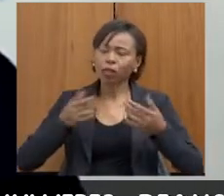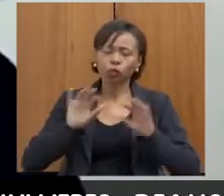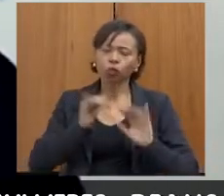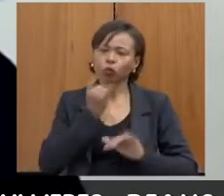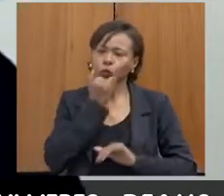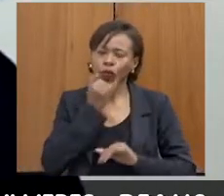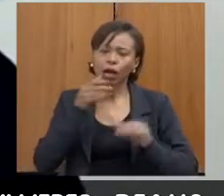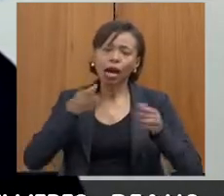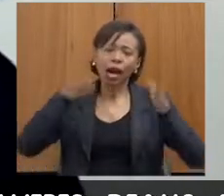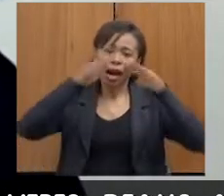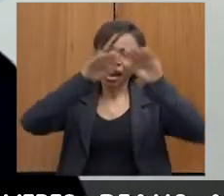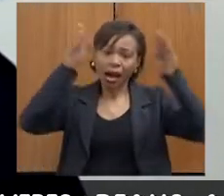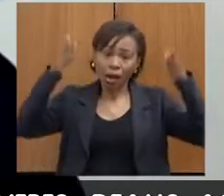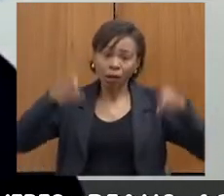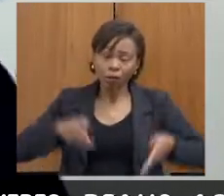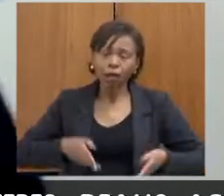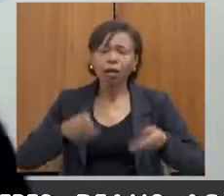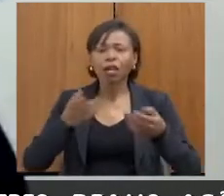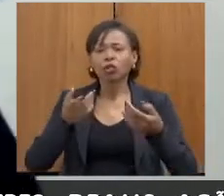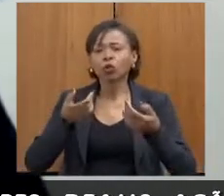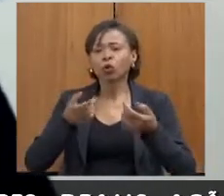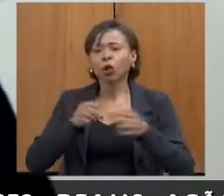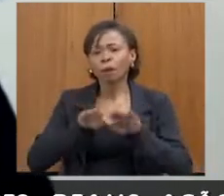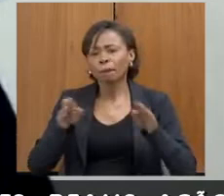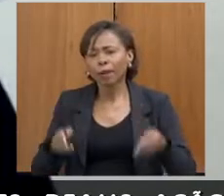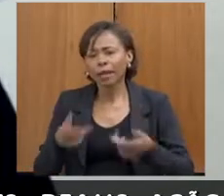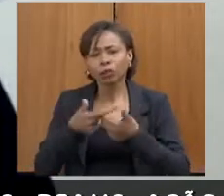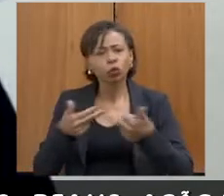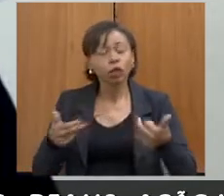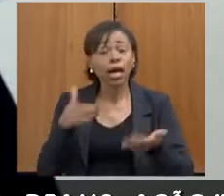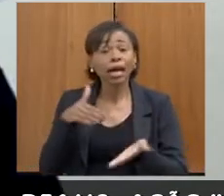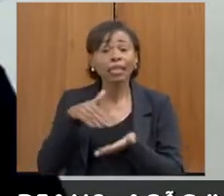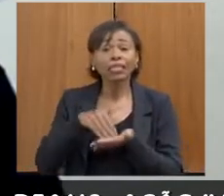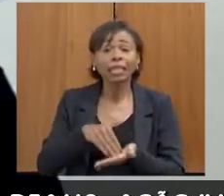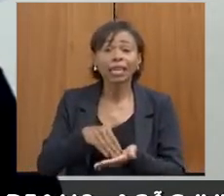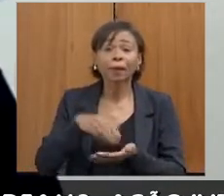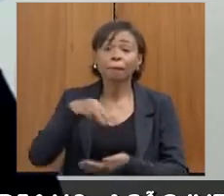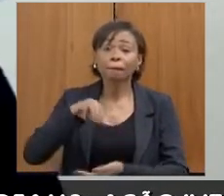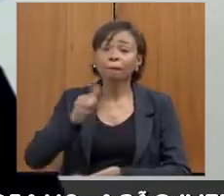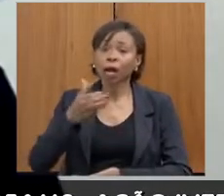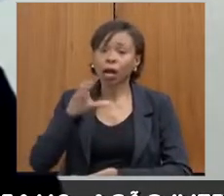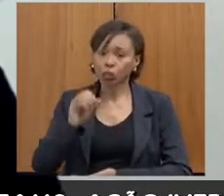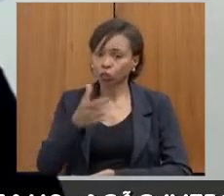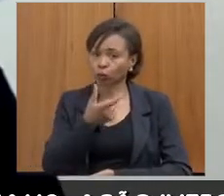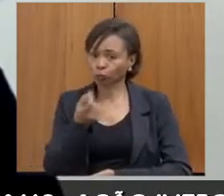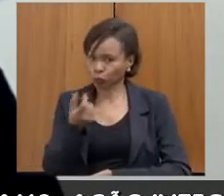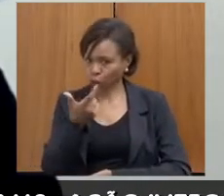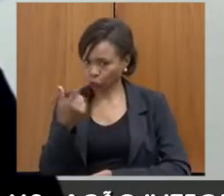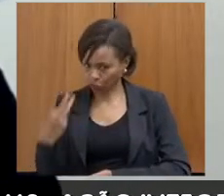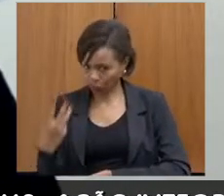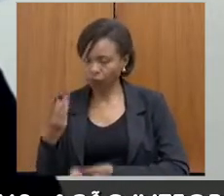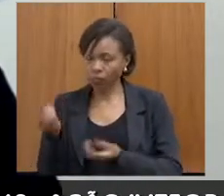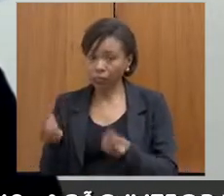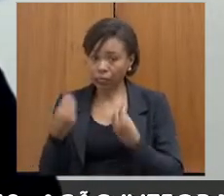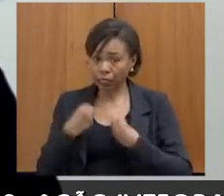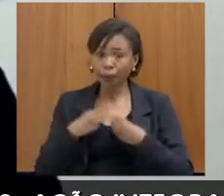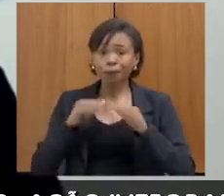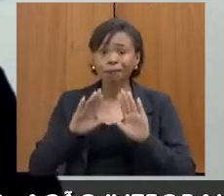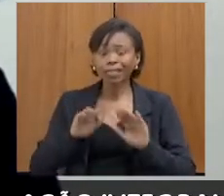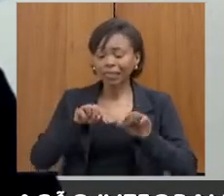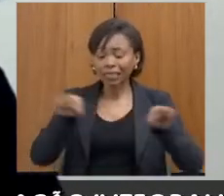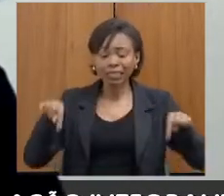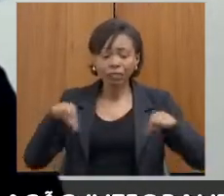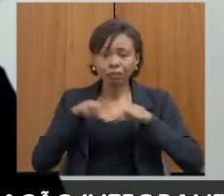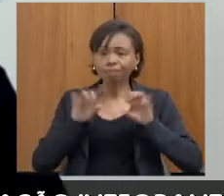o ano de 2023, de março de 2023. Só que não temos ainda a sala especializada, estamos lutando aqui,